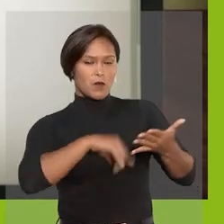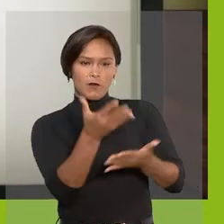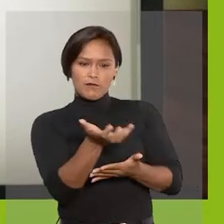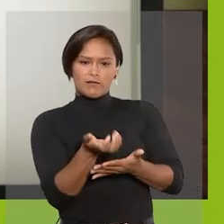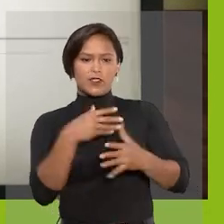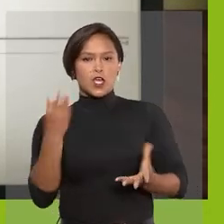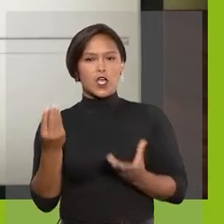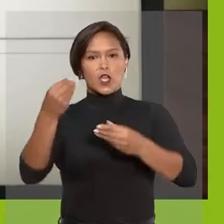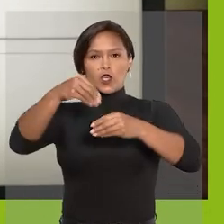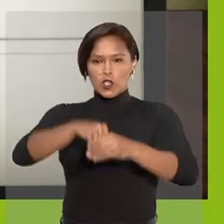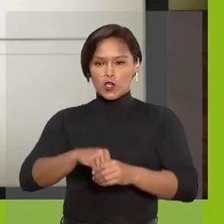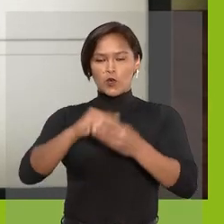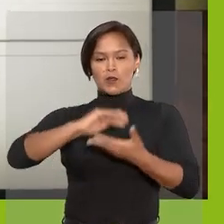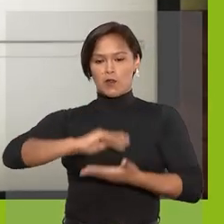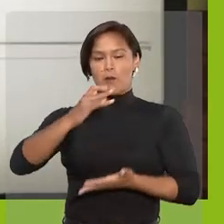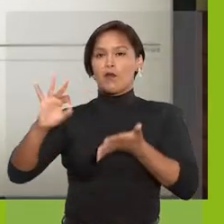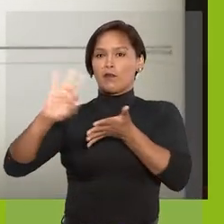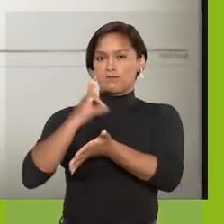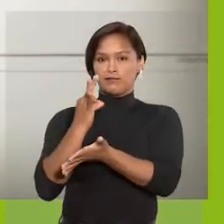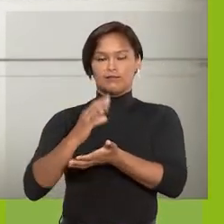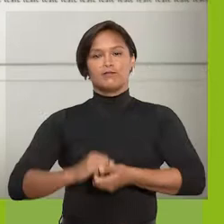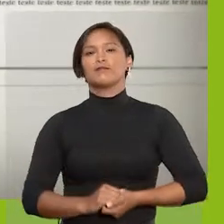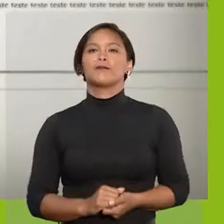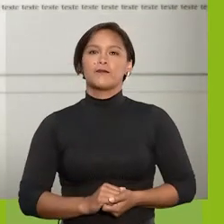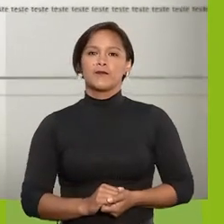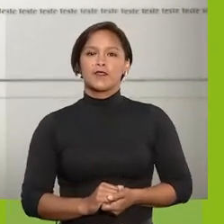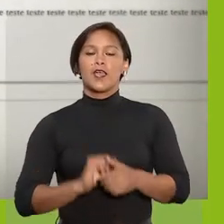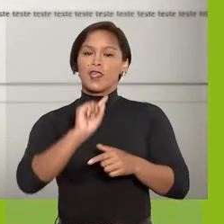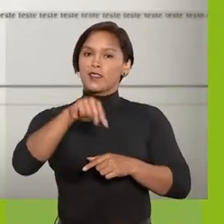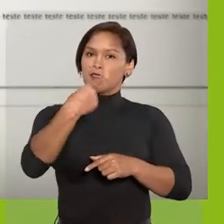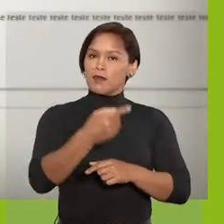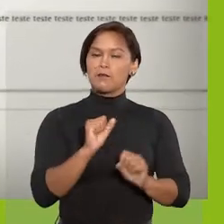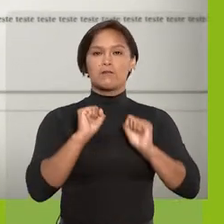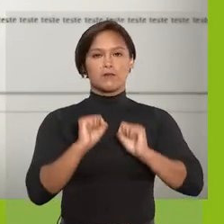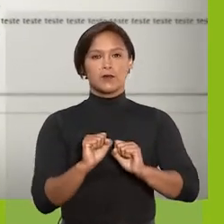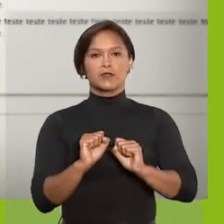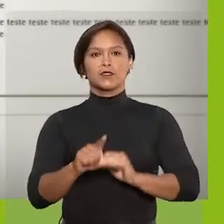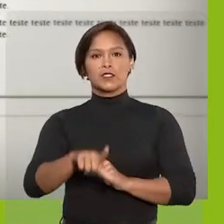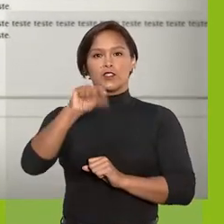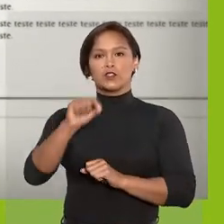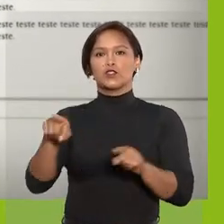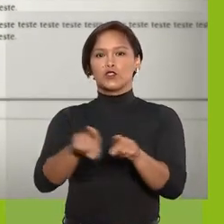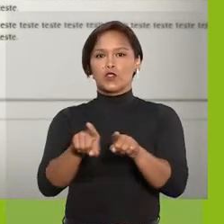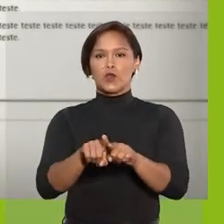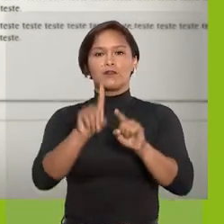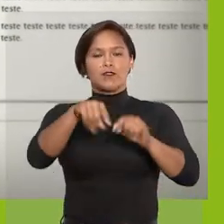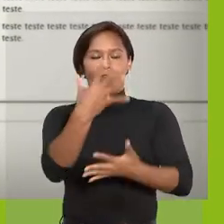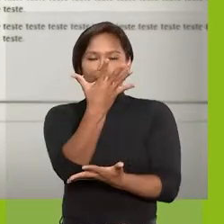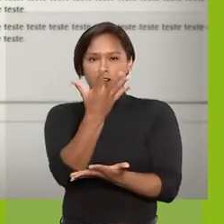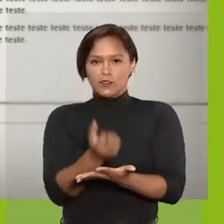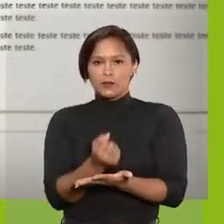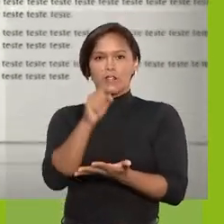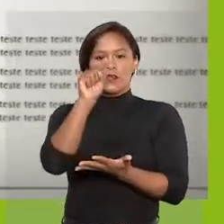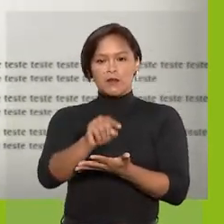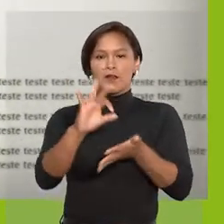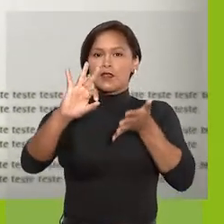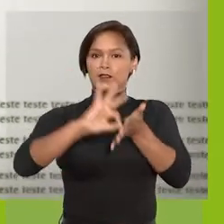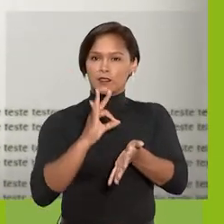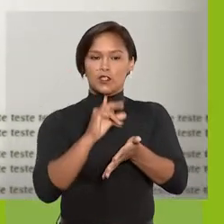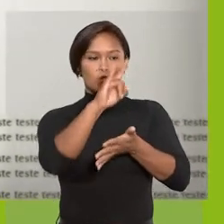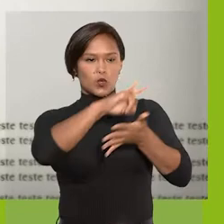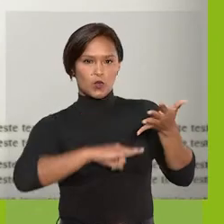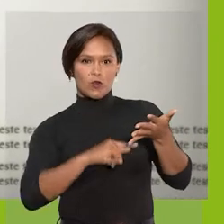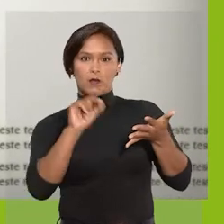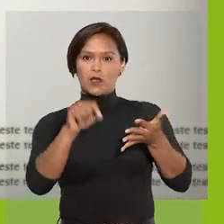deseja incluir no bloco de assinaturas. Em seguida, selecione o arquivo que será disponibilizado para assinatura.